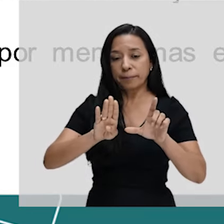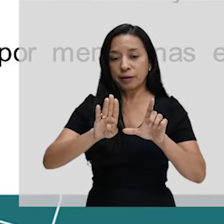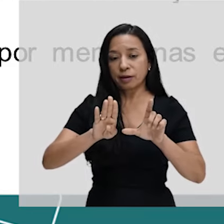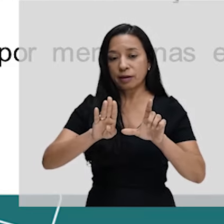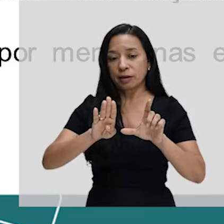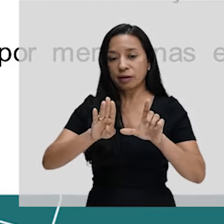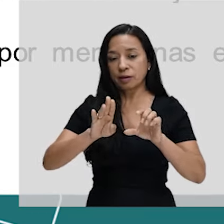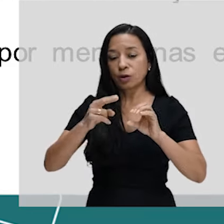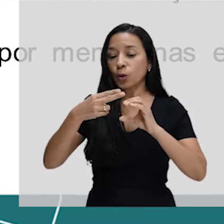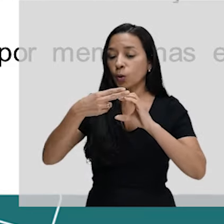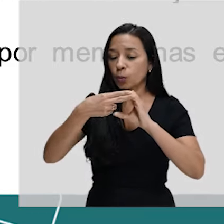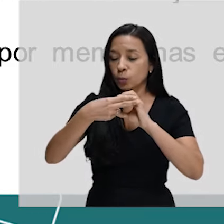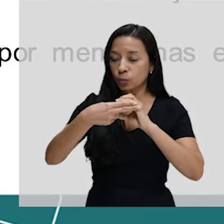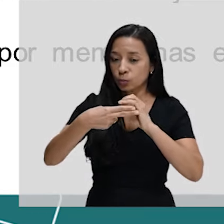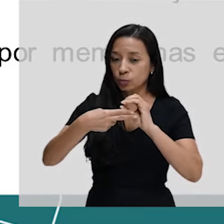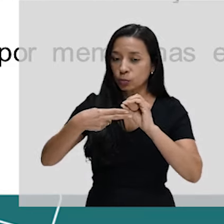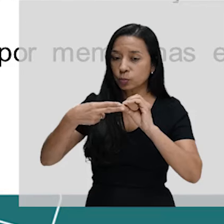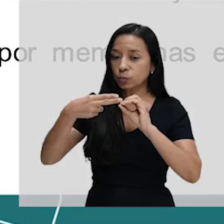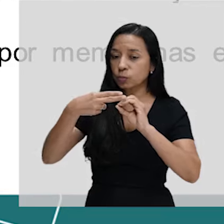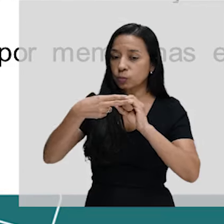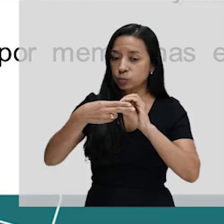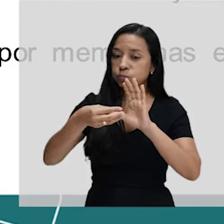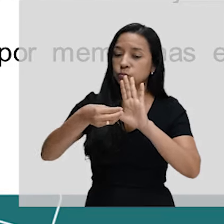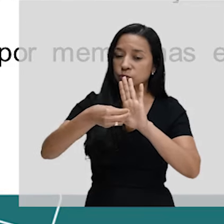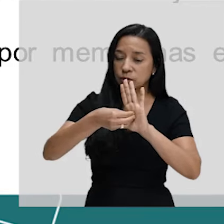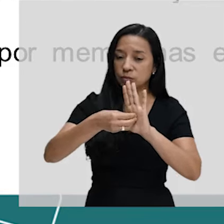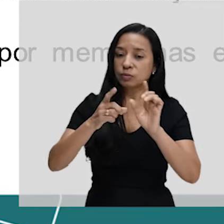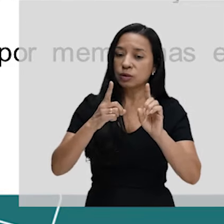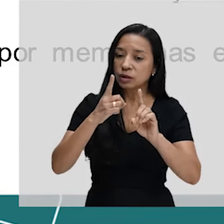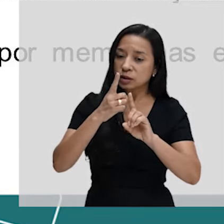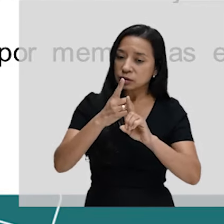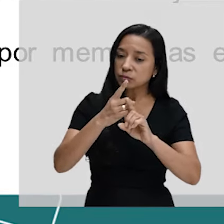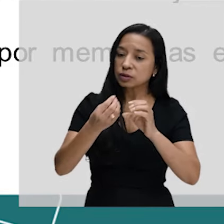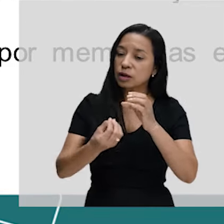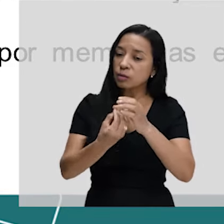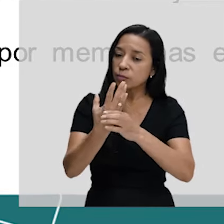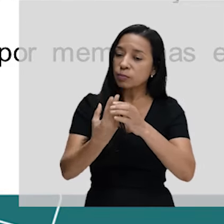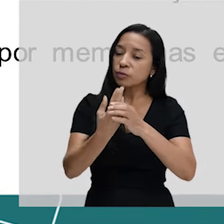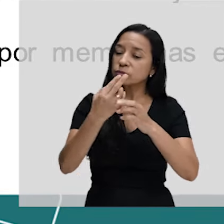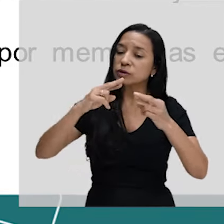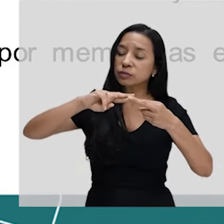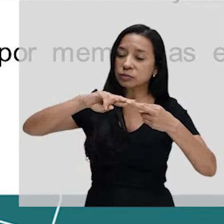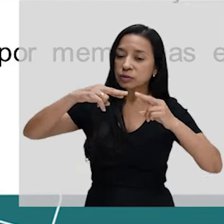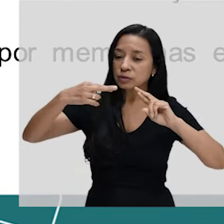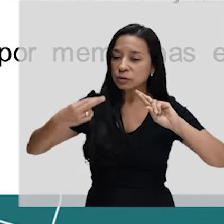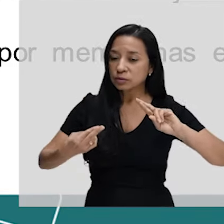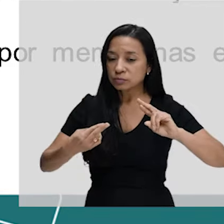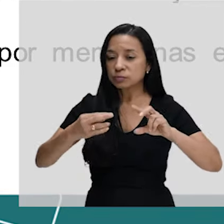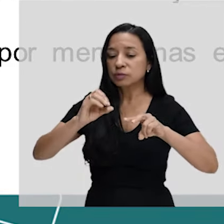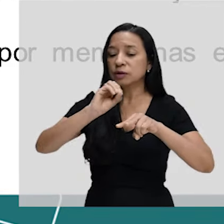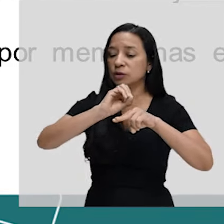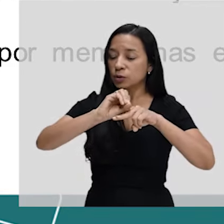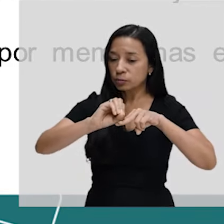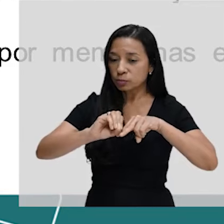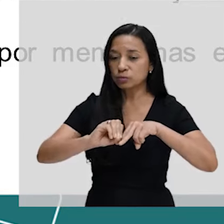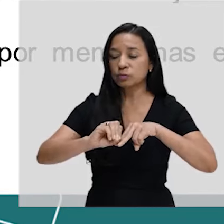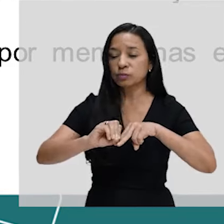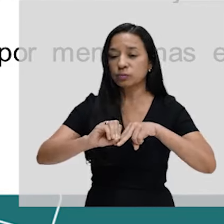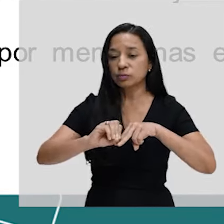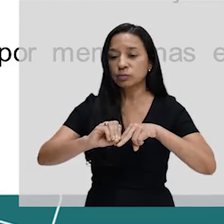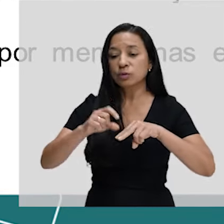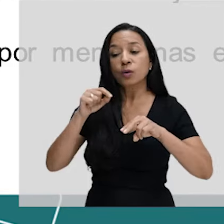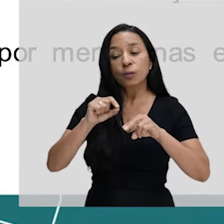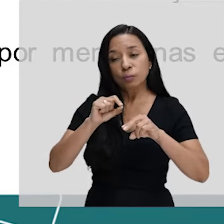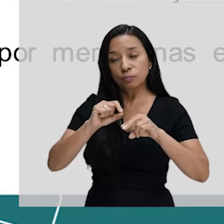no nucleolo onde você vai encontrar a produção de RNA ribossômico. Esse RNA